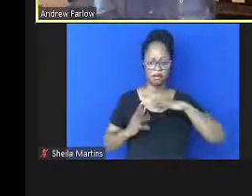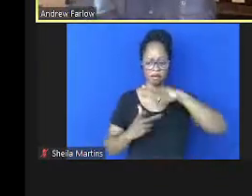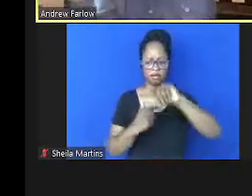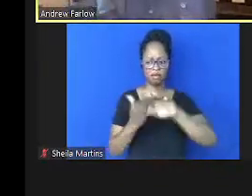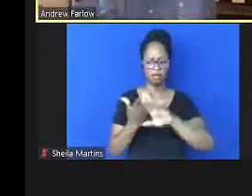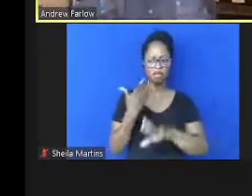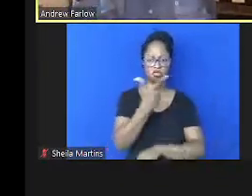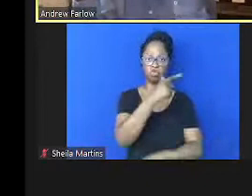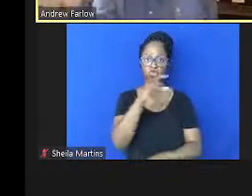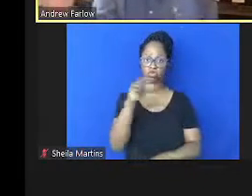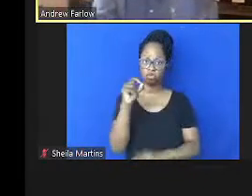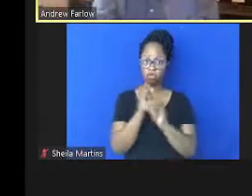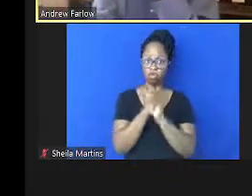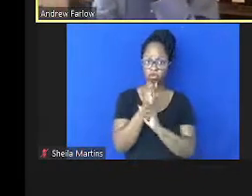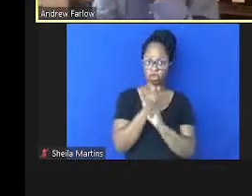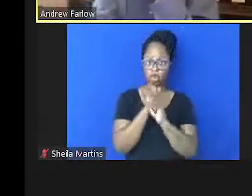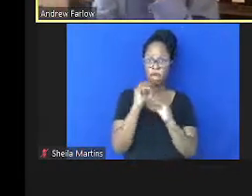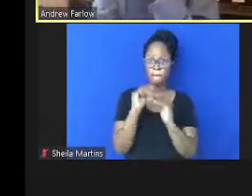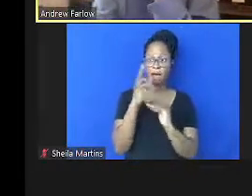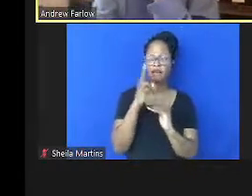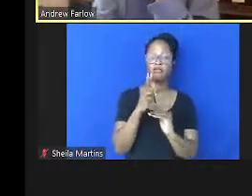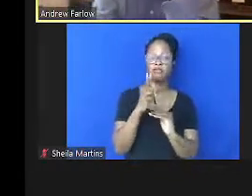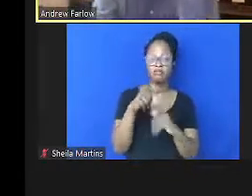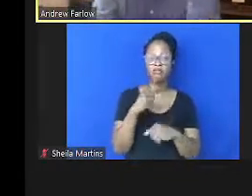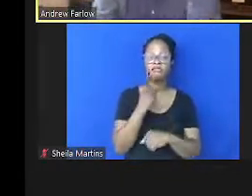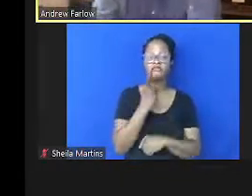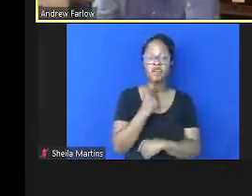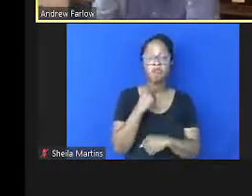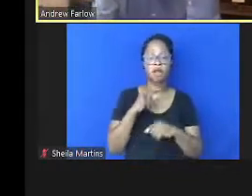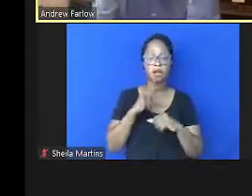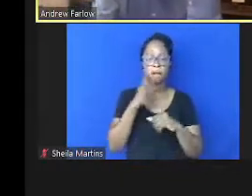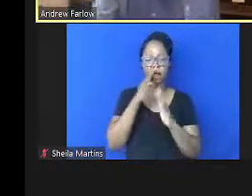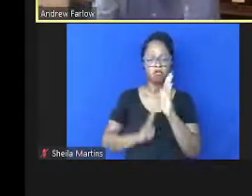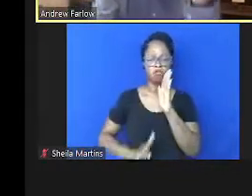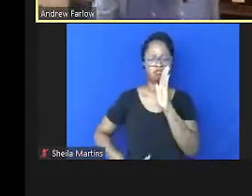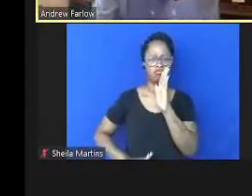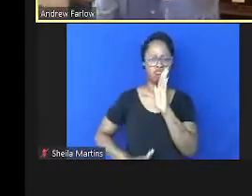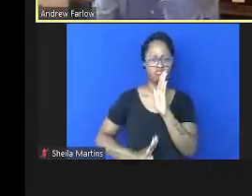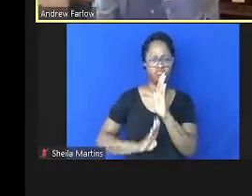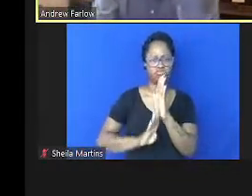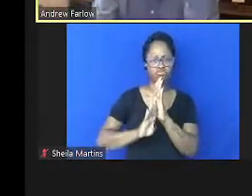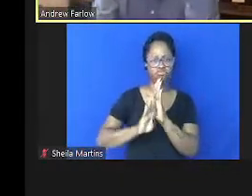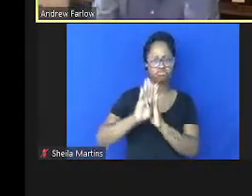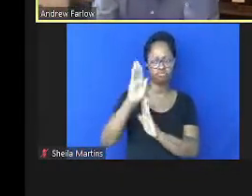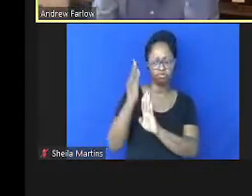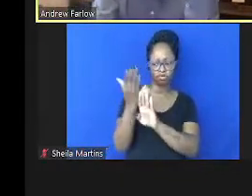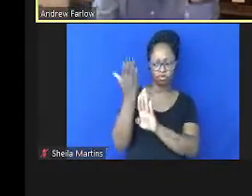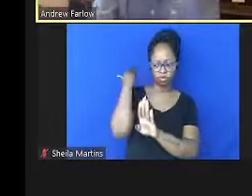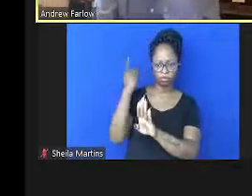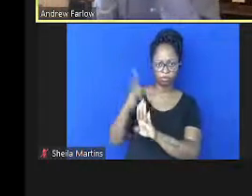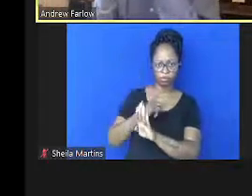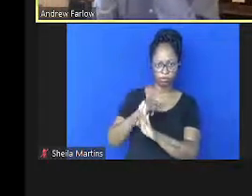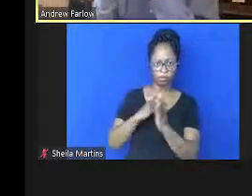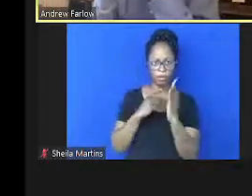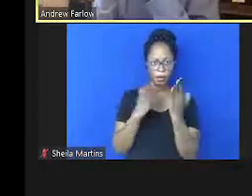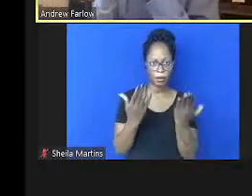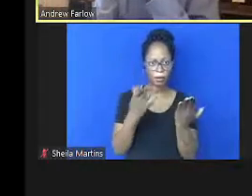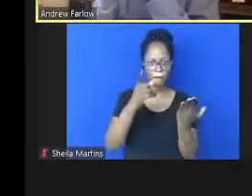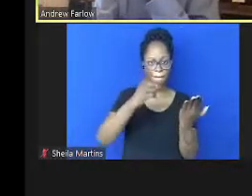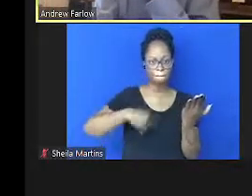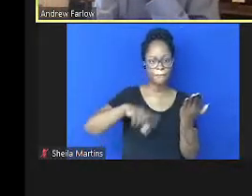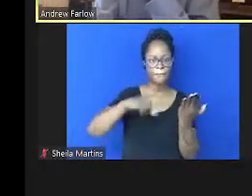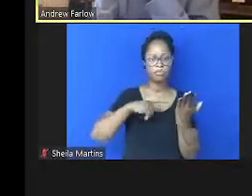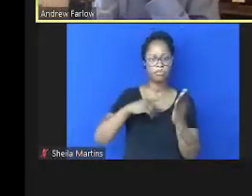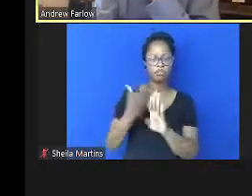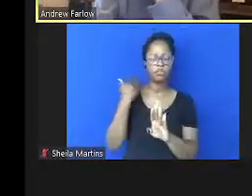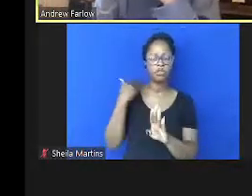anos e quanto mais vermelho mais a gente está acima das temperaturas que a gente já teve no passado então a gente tem os anos mais